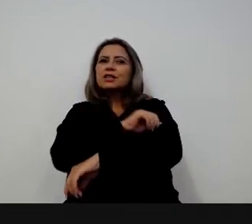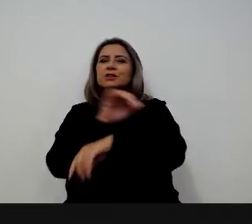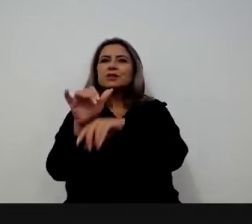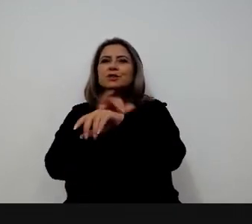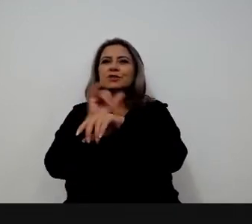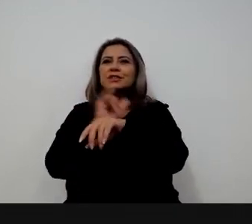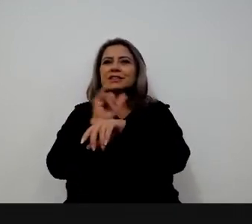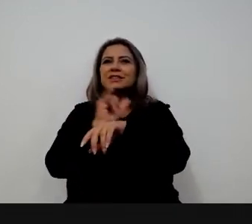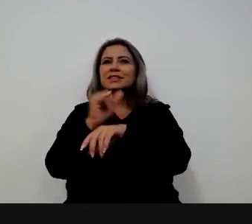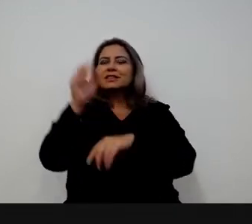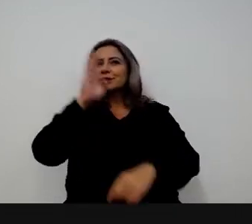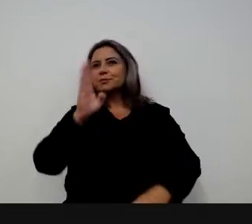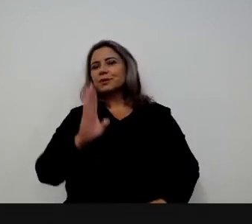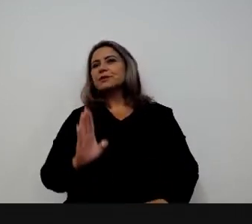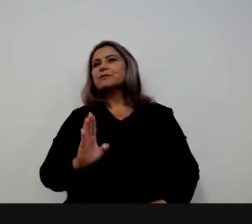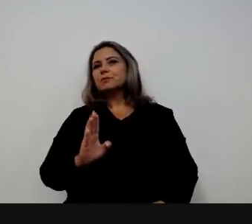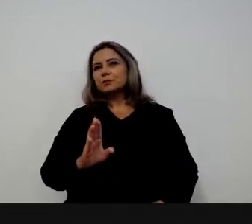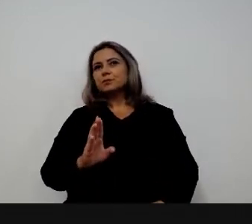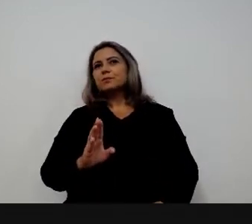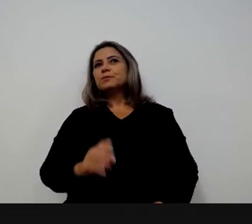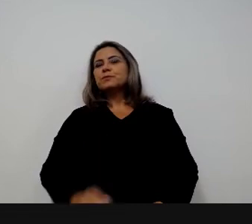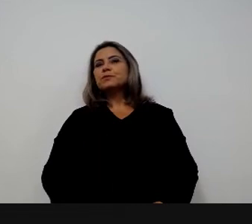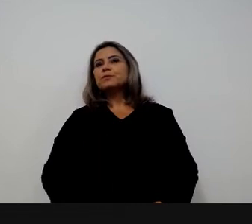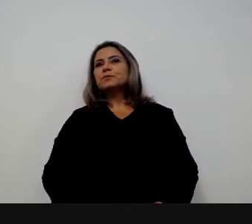estratégico para o estado brasileiro então